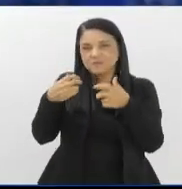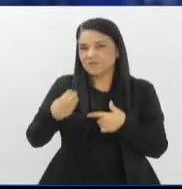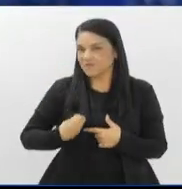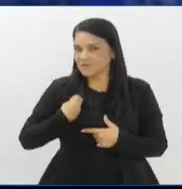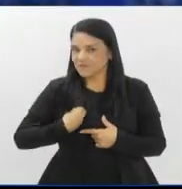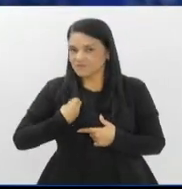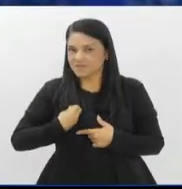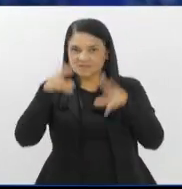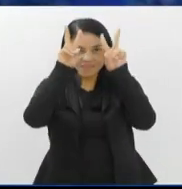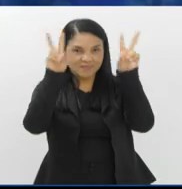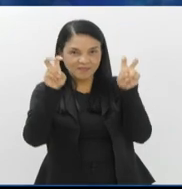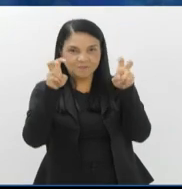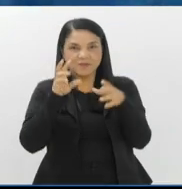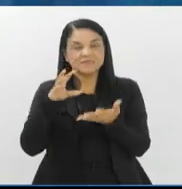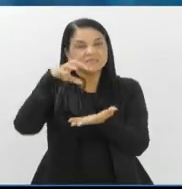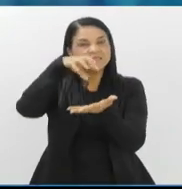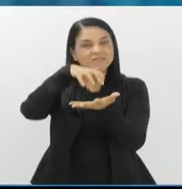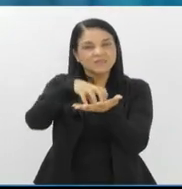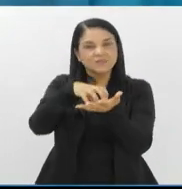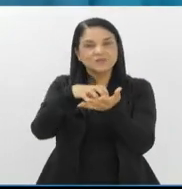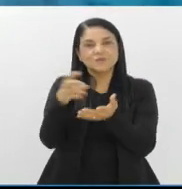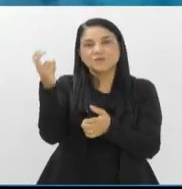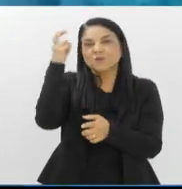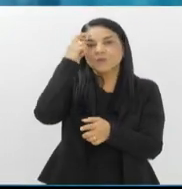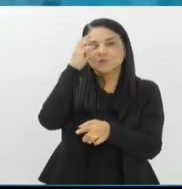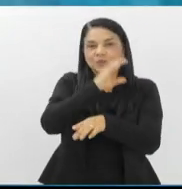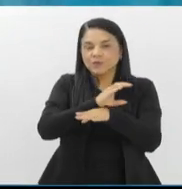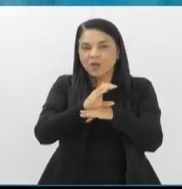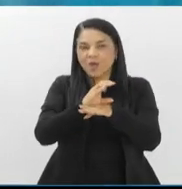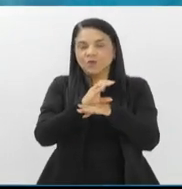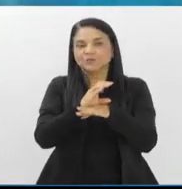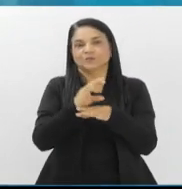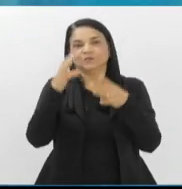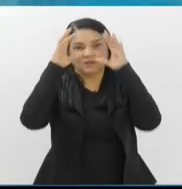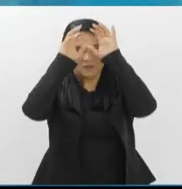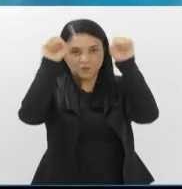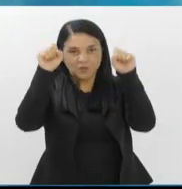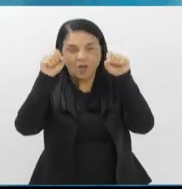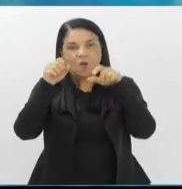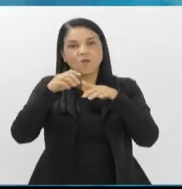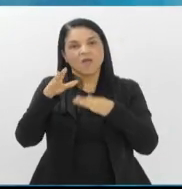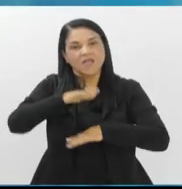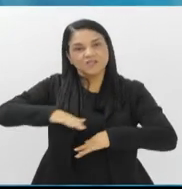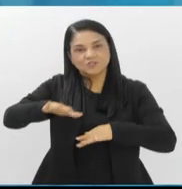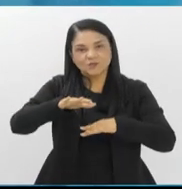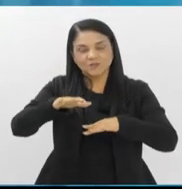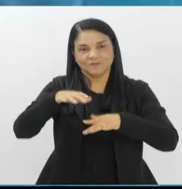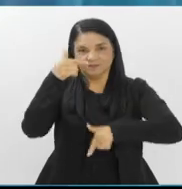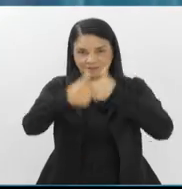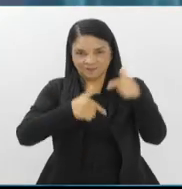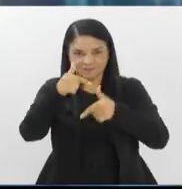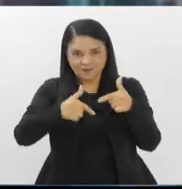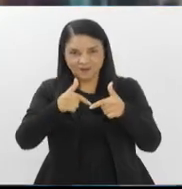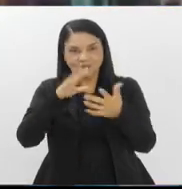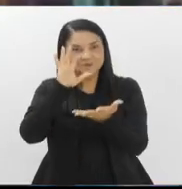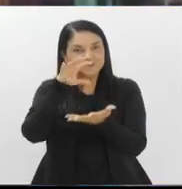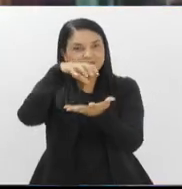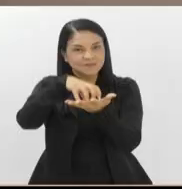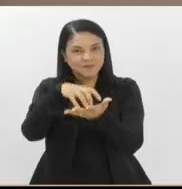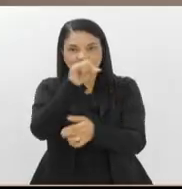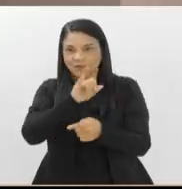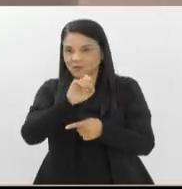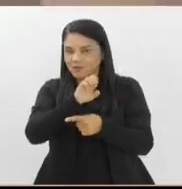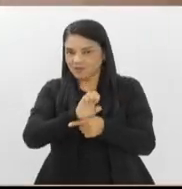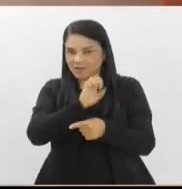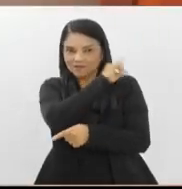começa hoje no Centro Cultural do Tribunal Regional do Trabalho da primeira região no centro. O Bom Dia Alerja começa agora.